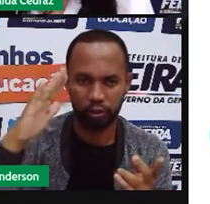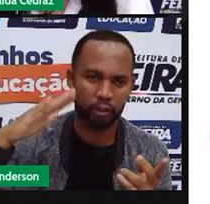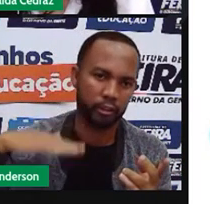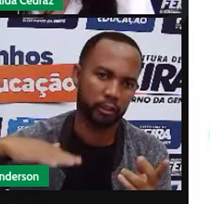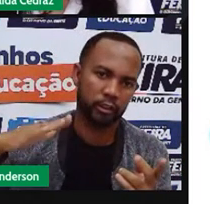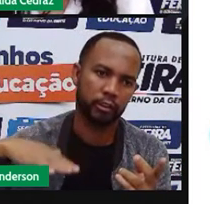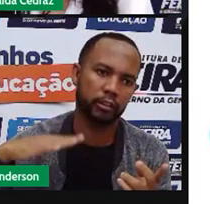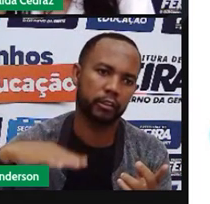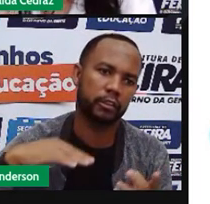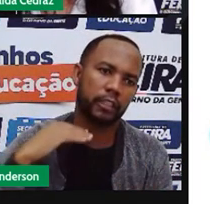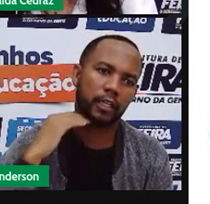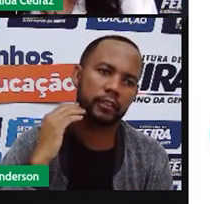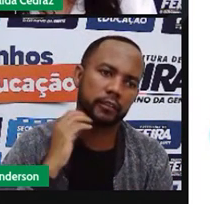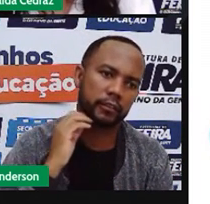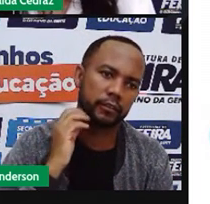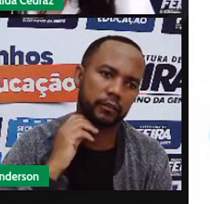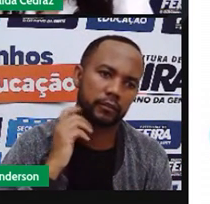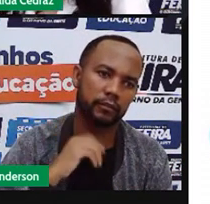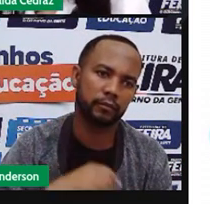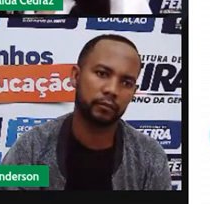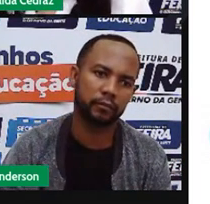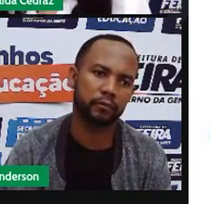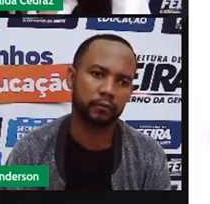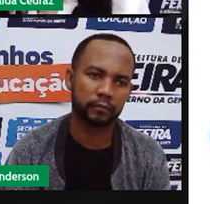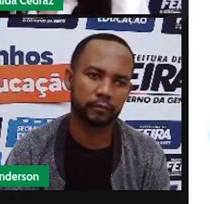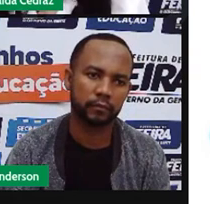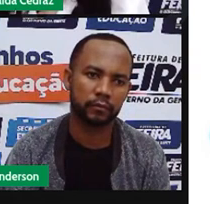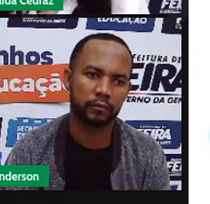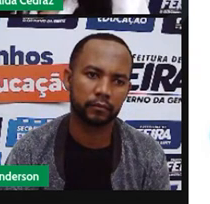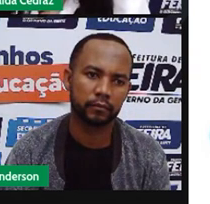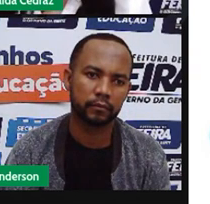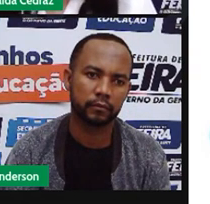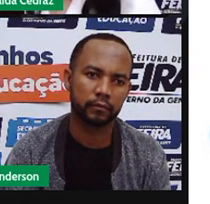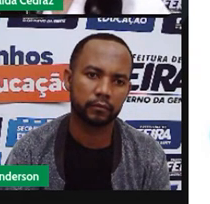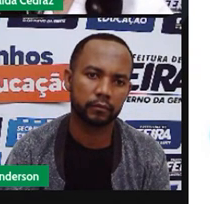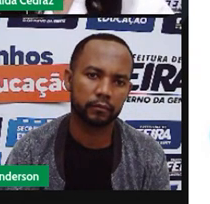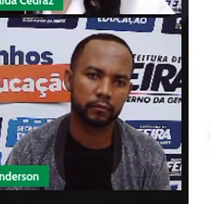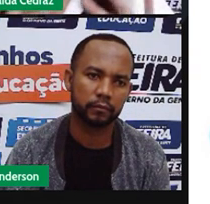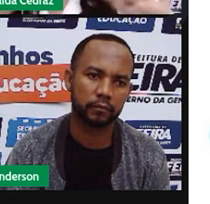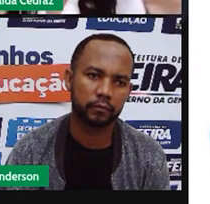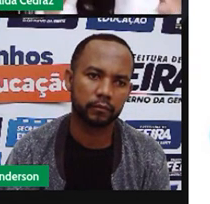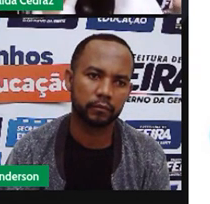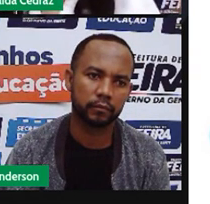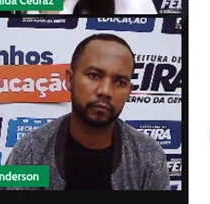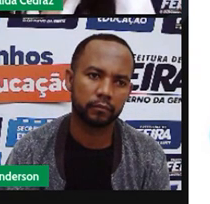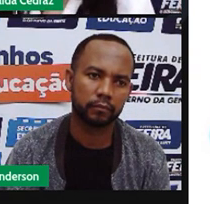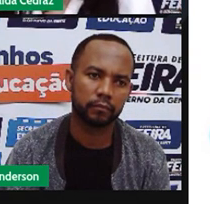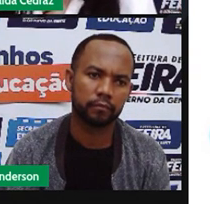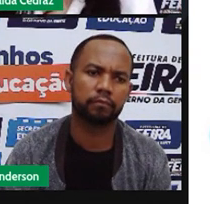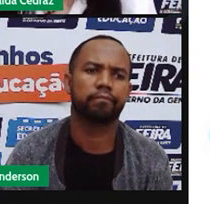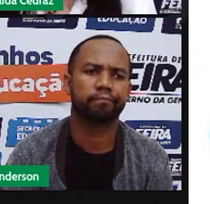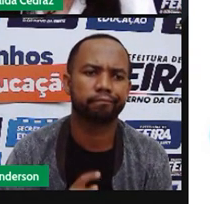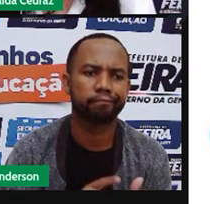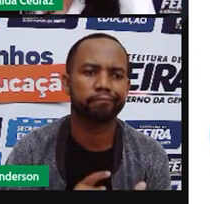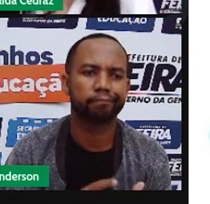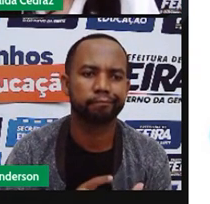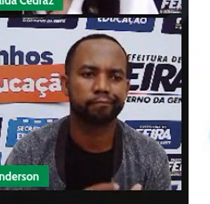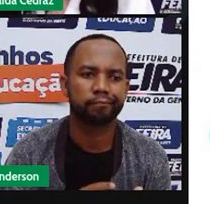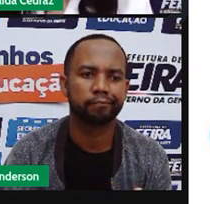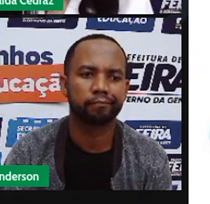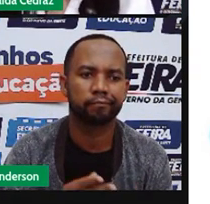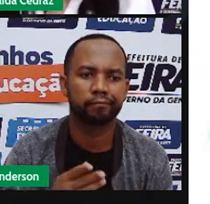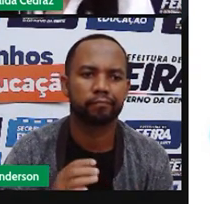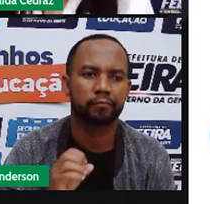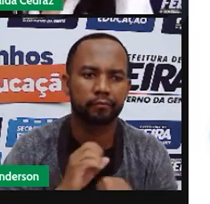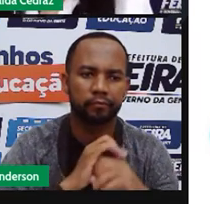meio-dia e a tarde. Nesses três períodos do dia onde realmente o sol está clareando